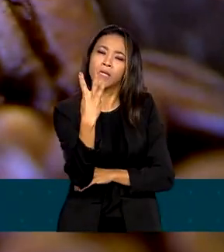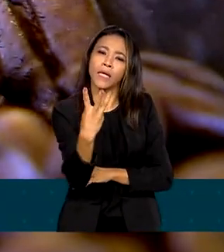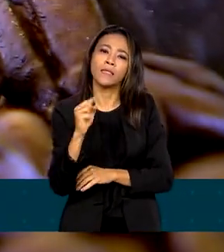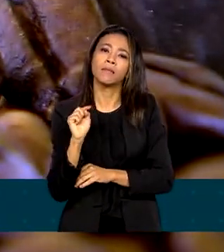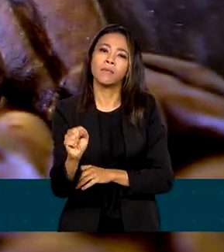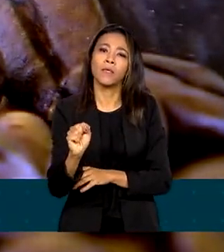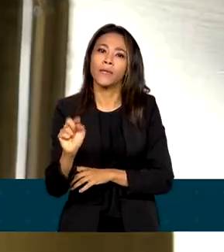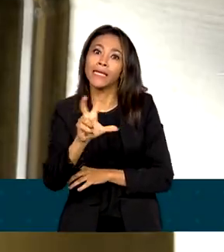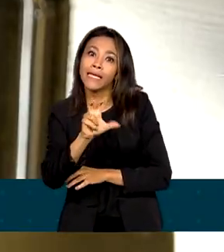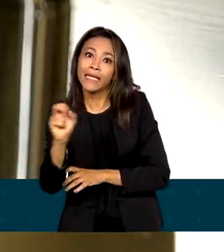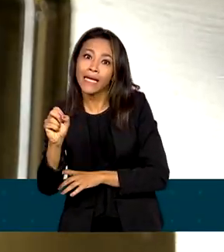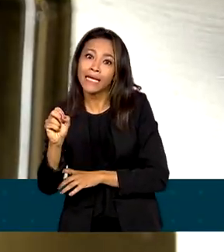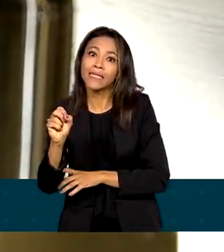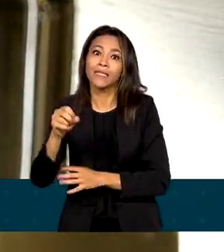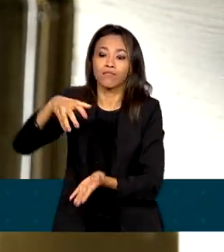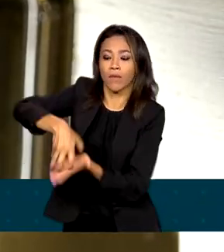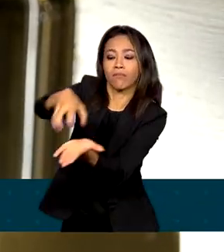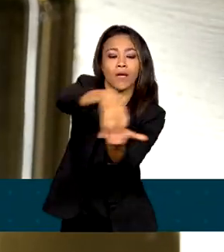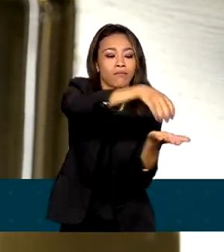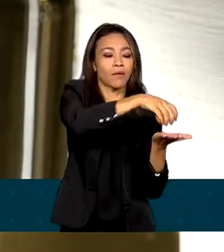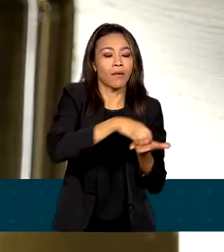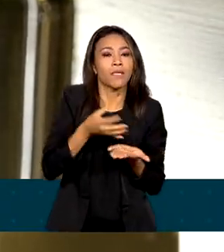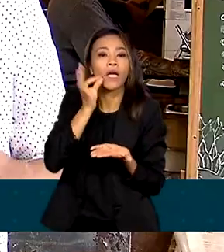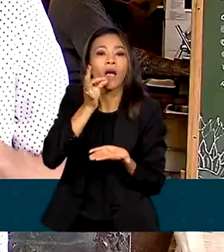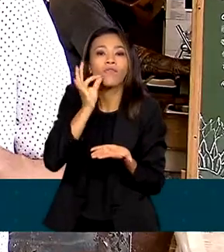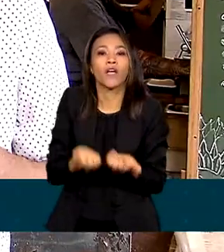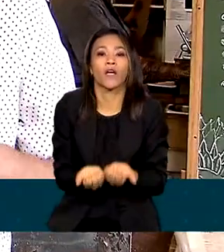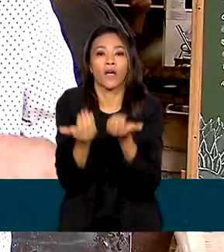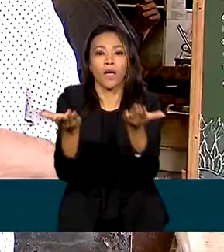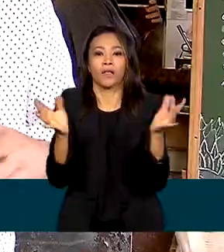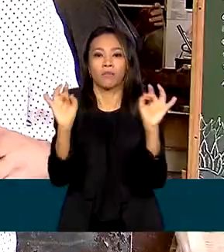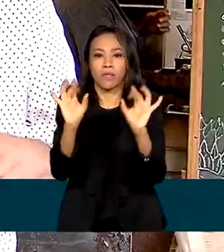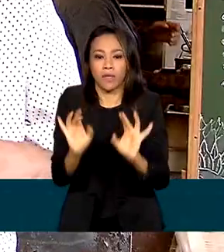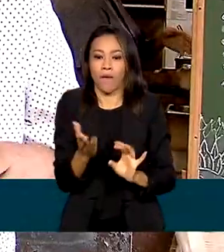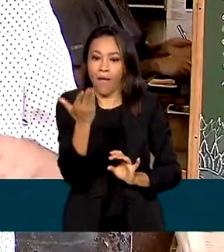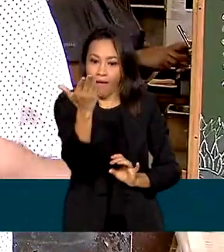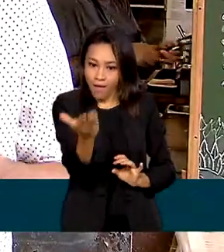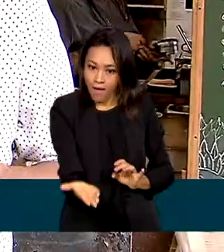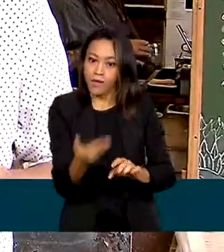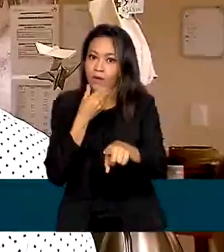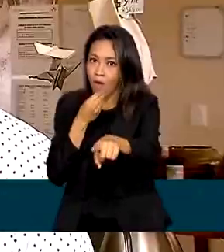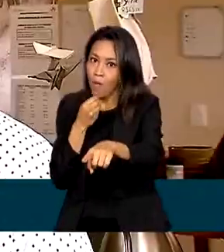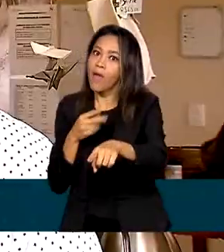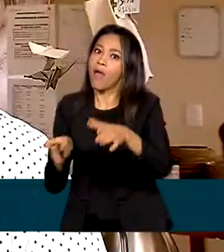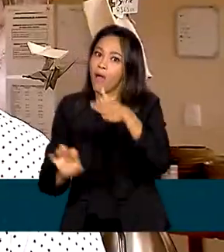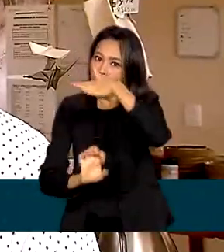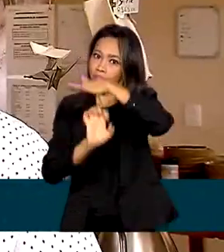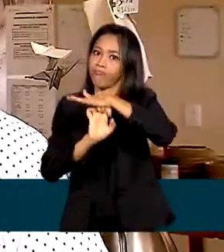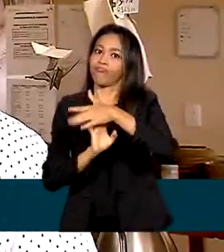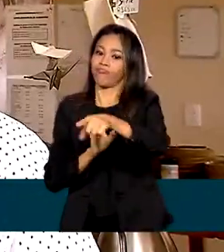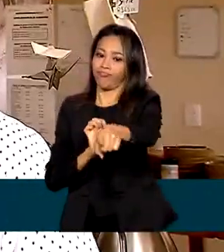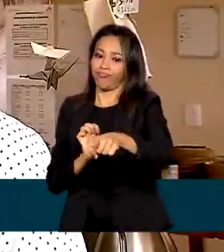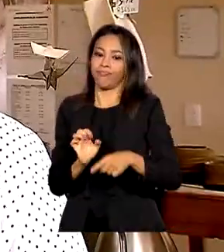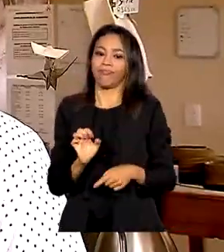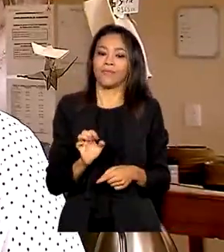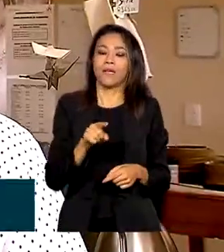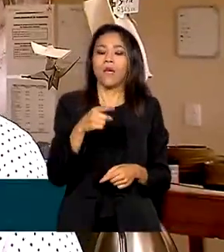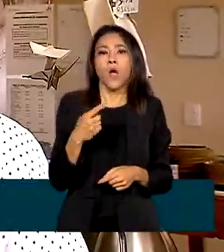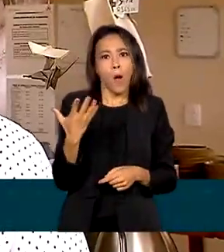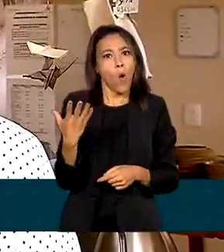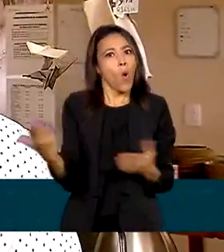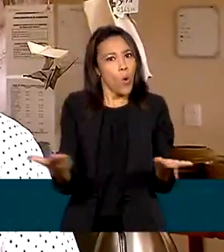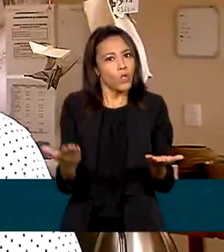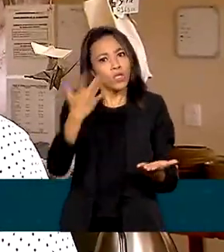cafeterias que servem cafés especiais. André é dono de uma delas. Hoje em dia, vem muito mais pessoas